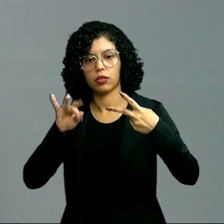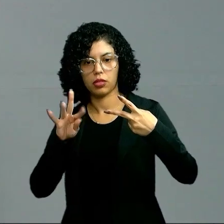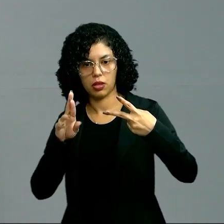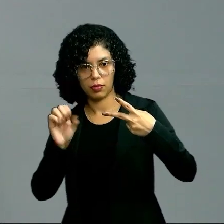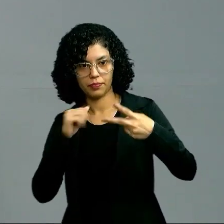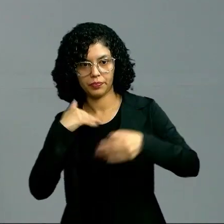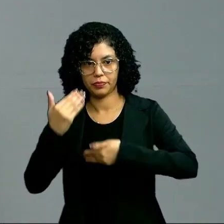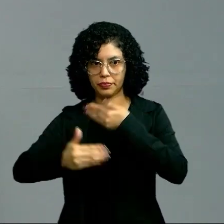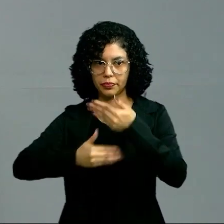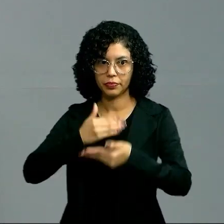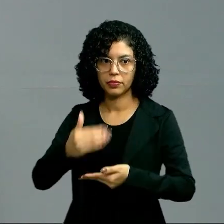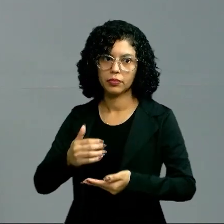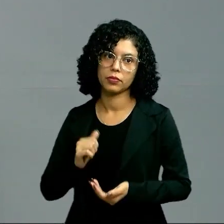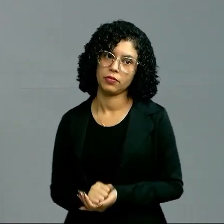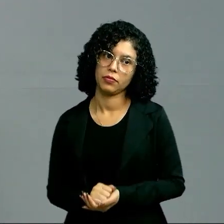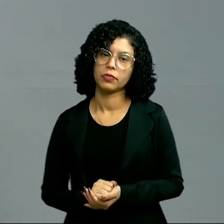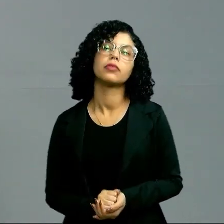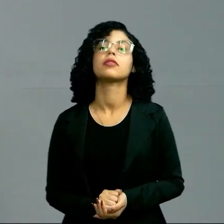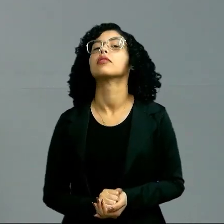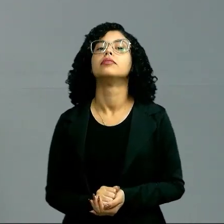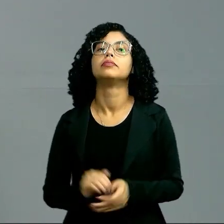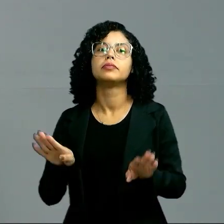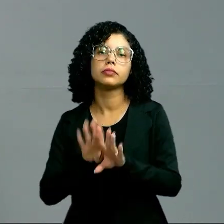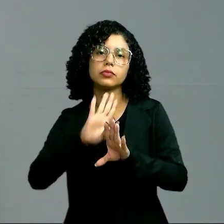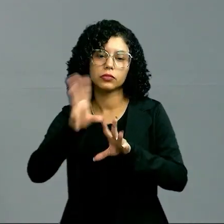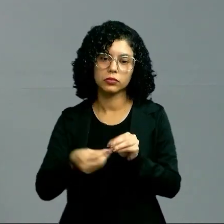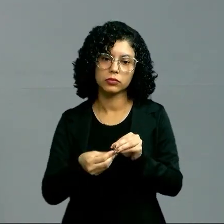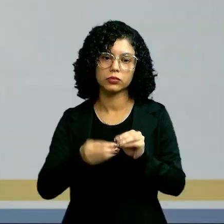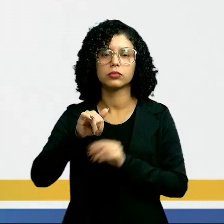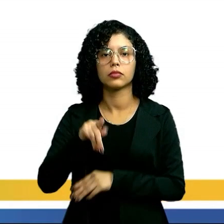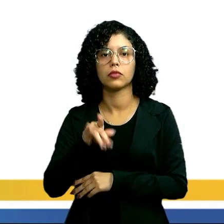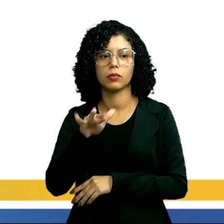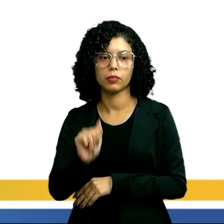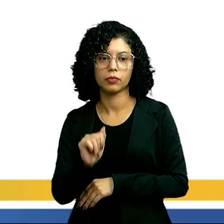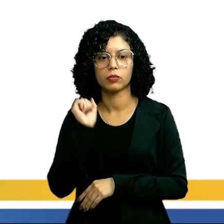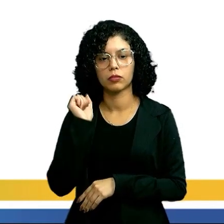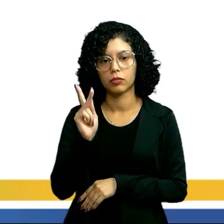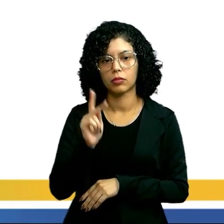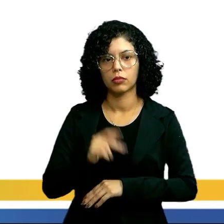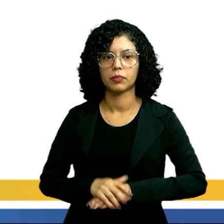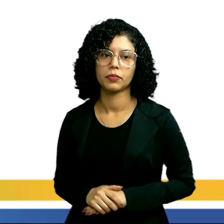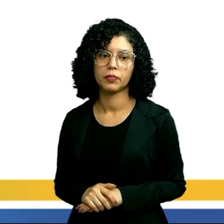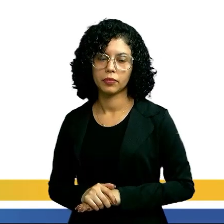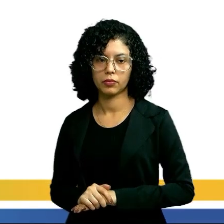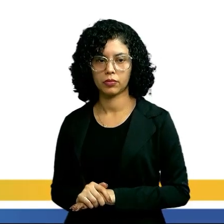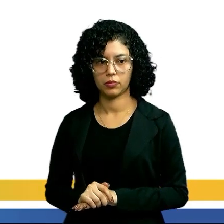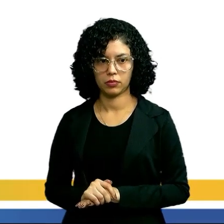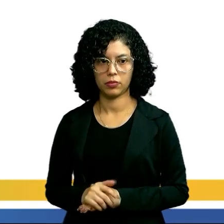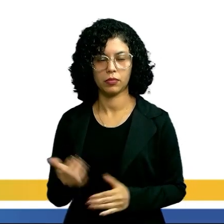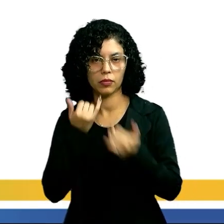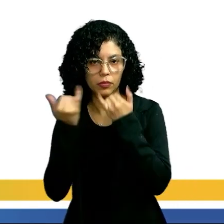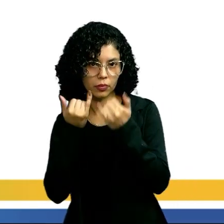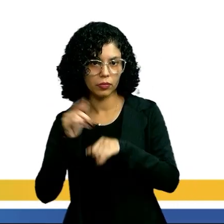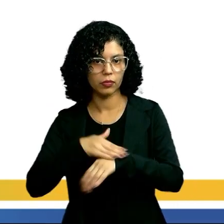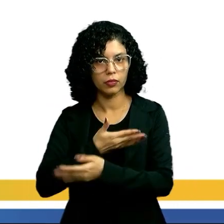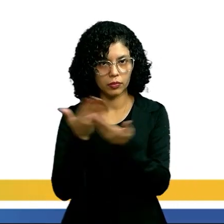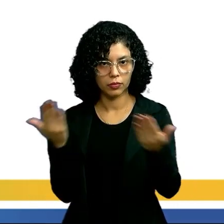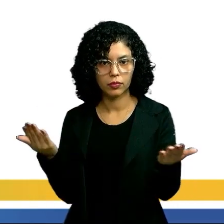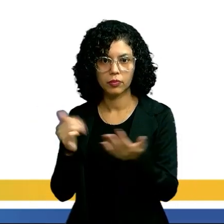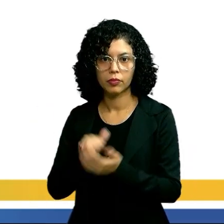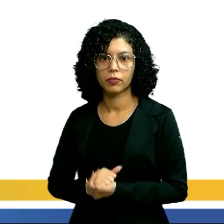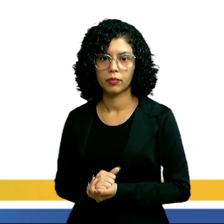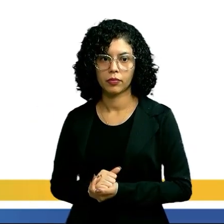são o desenvolvimento que é metamorfose completa e incompleta, tá certo? Só umas informações aí pra vocês.